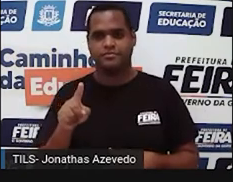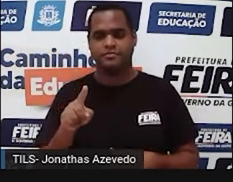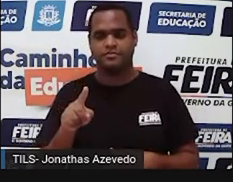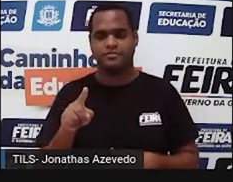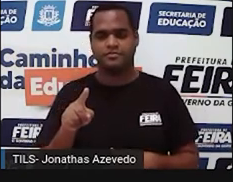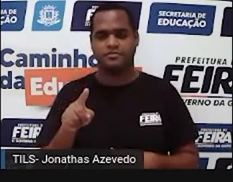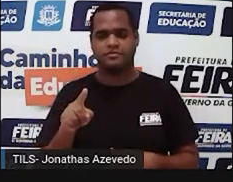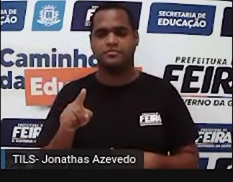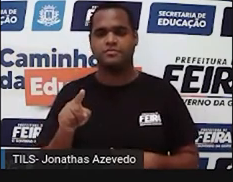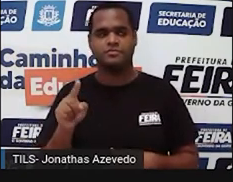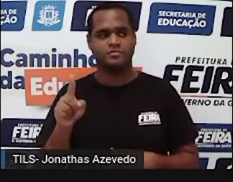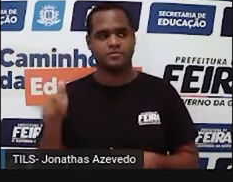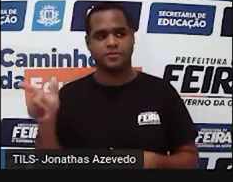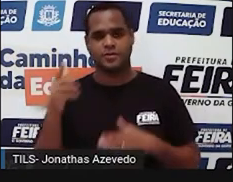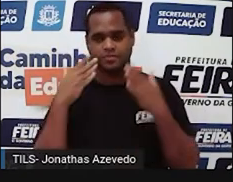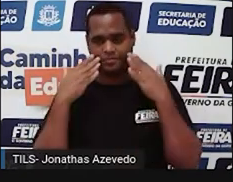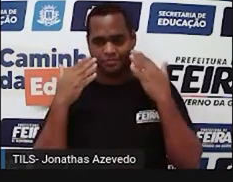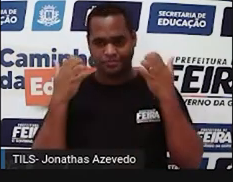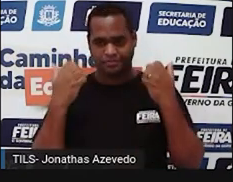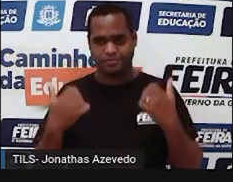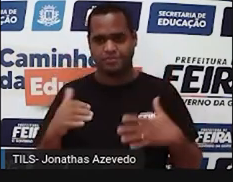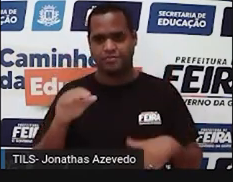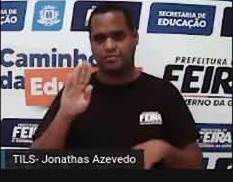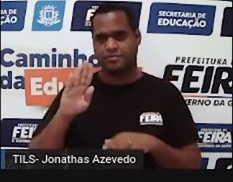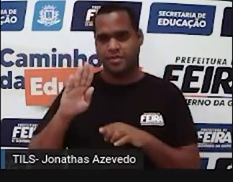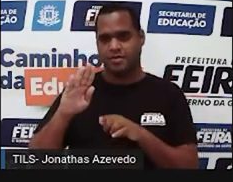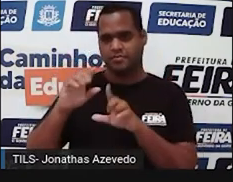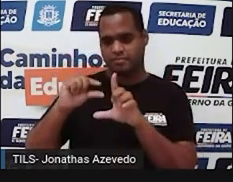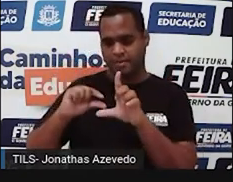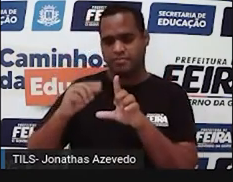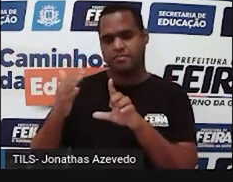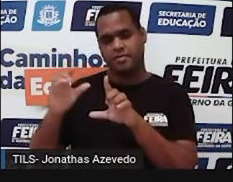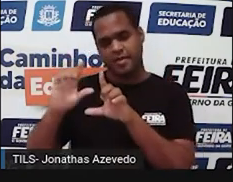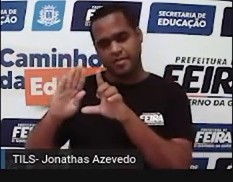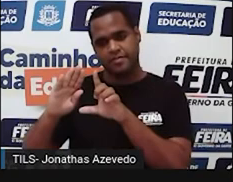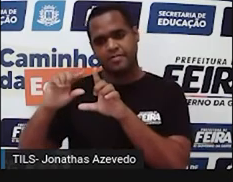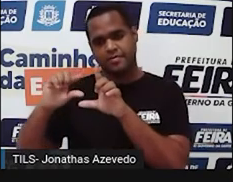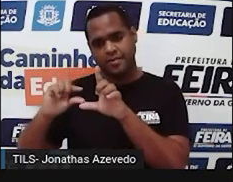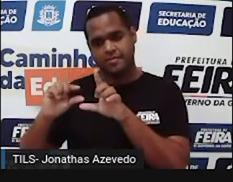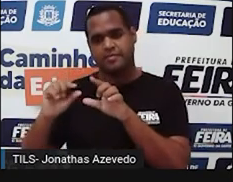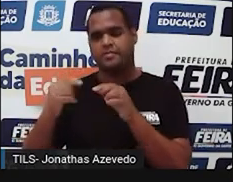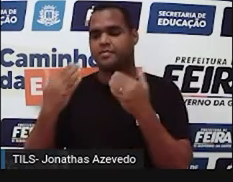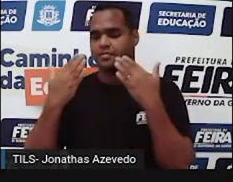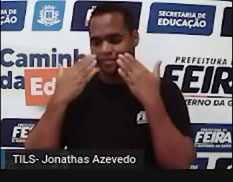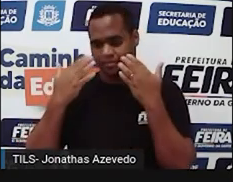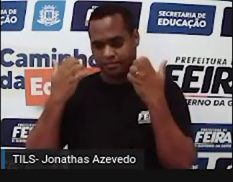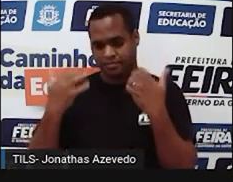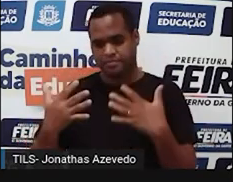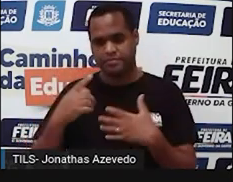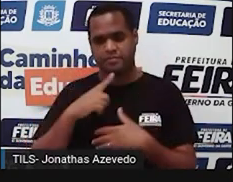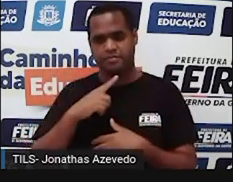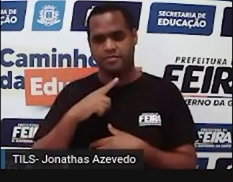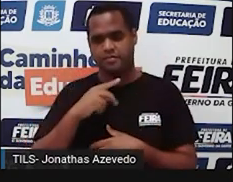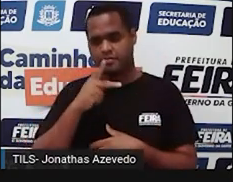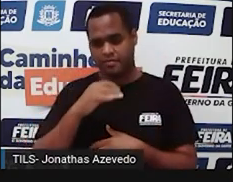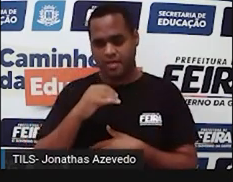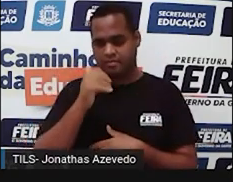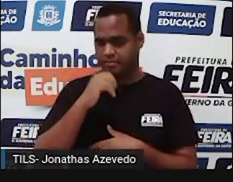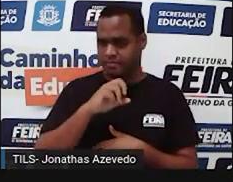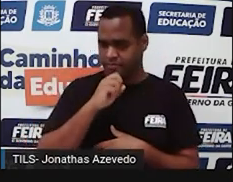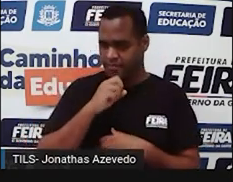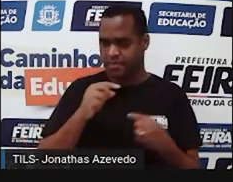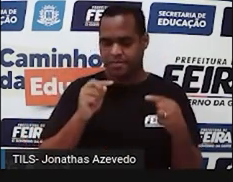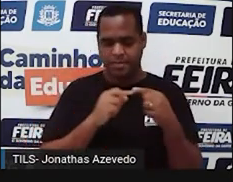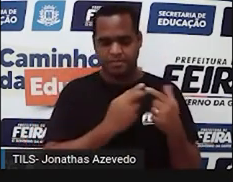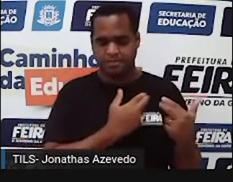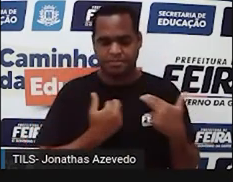característica e outro alelo recessivo também para essa característica. Então, herdou do pai e da mãe a mesma forma do